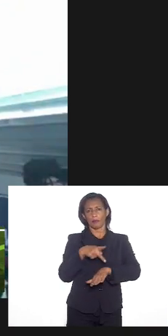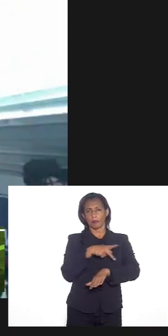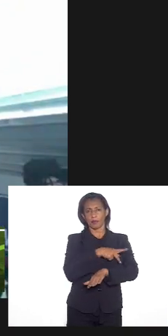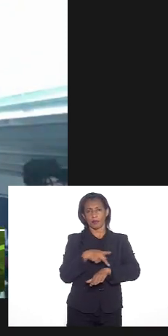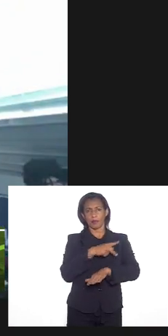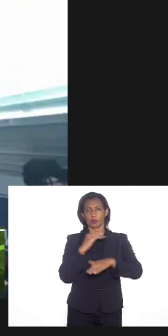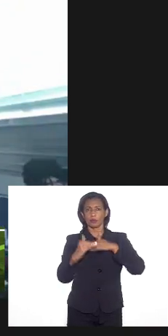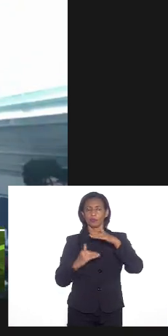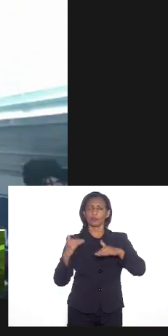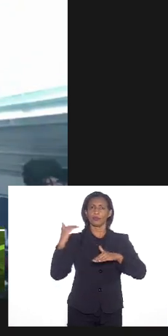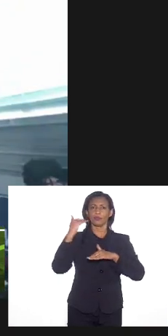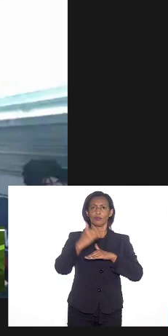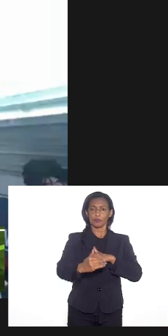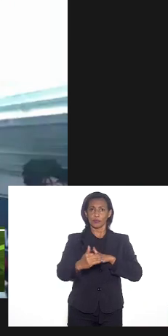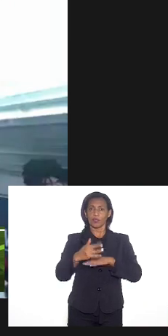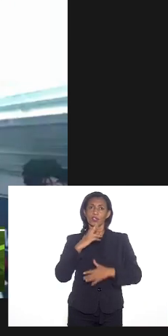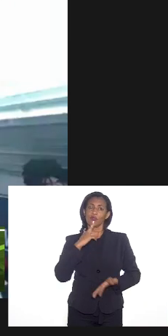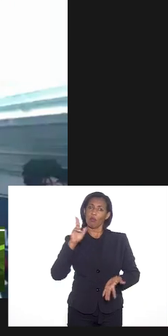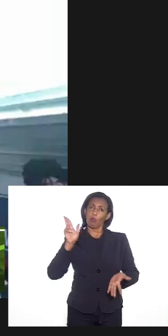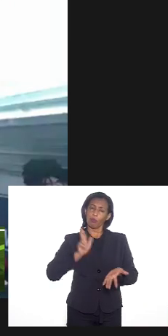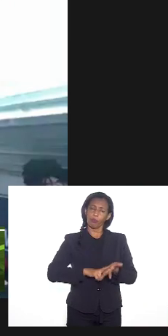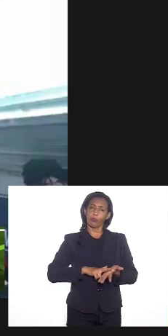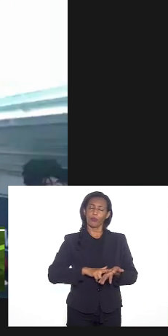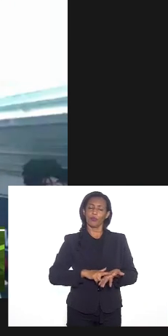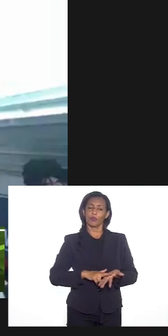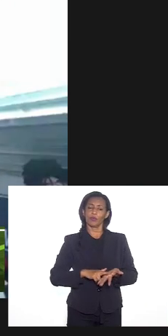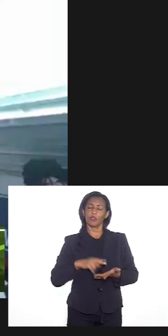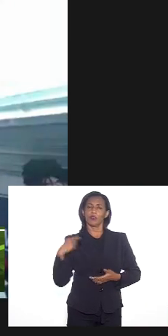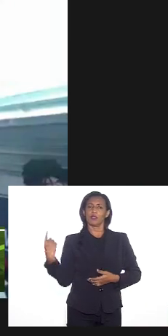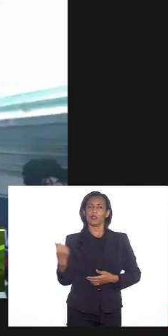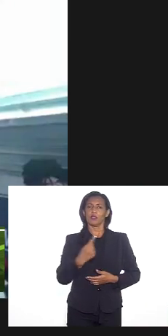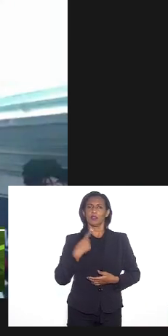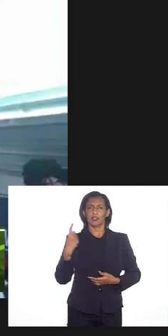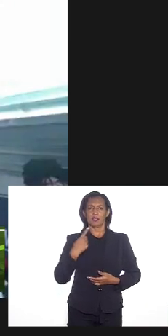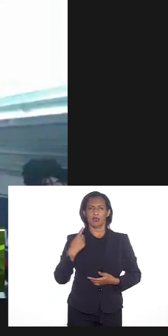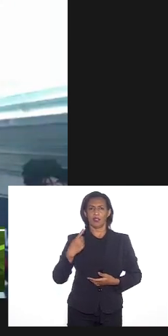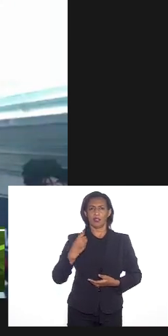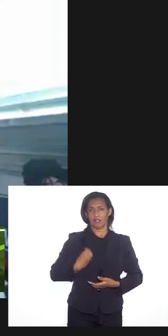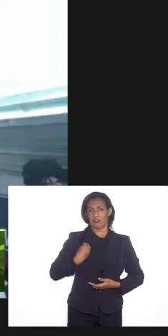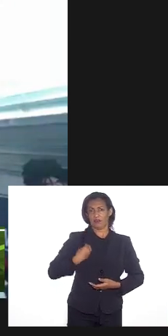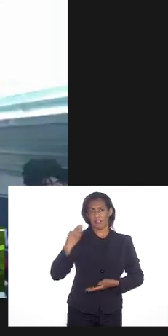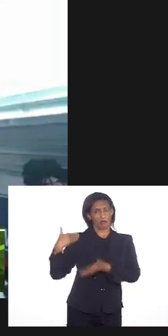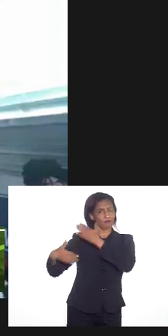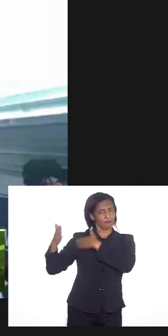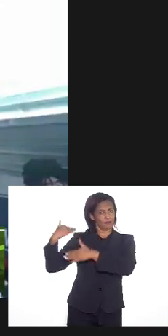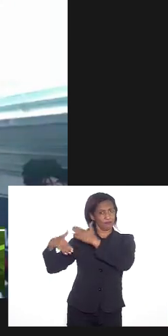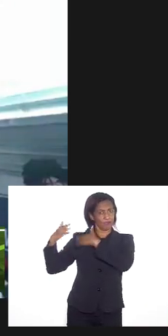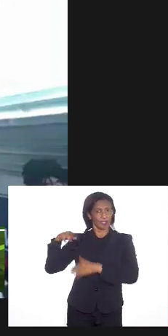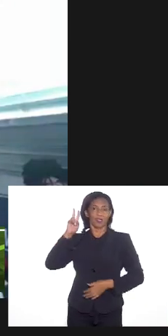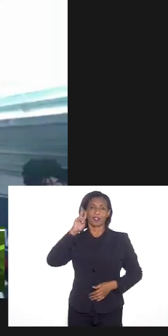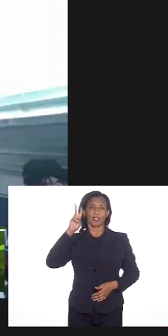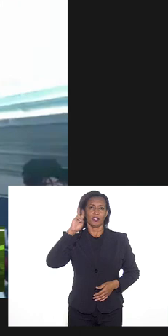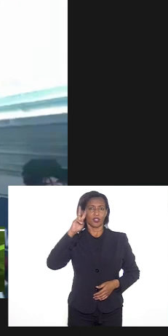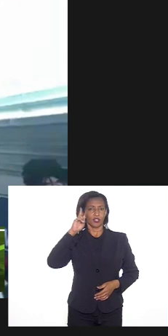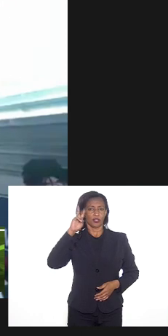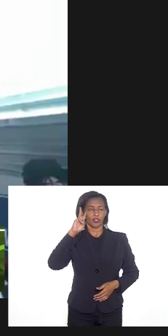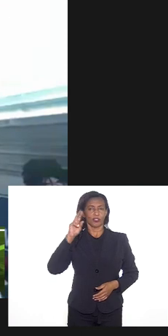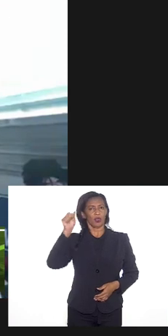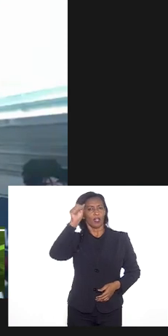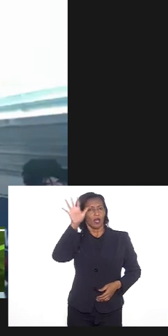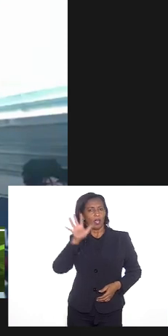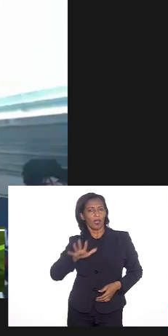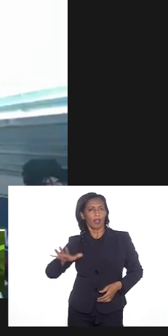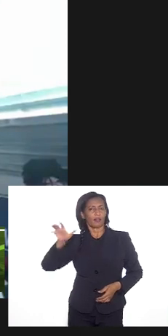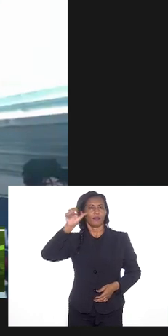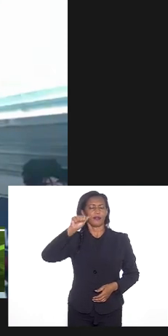superação e de reconhecimento da nossa ancestralidade de reconhecimento da história de África